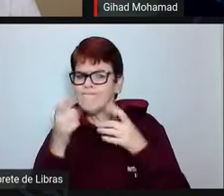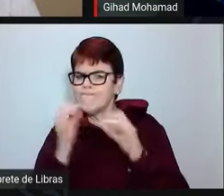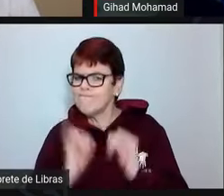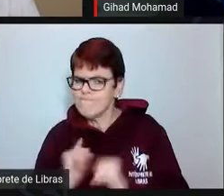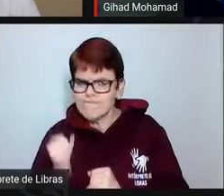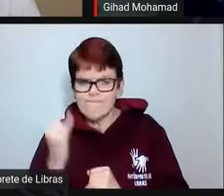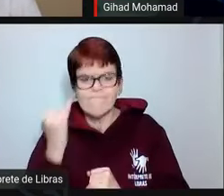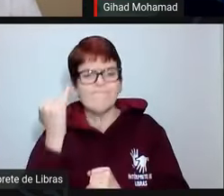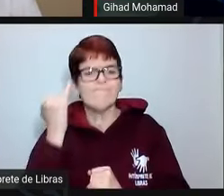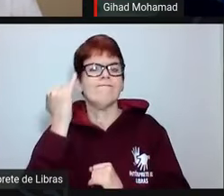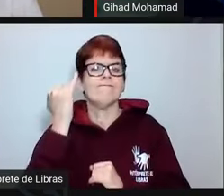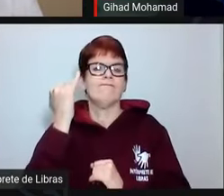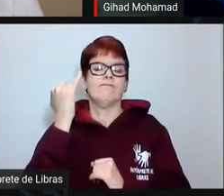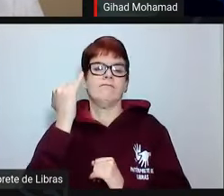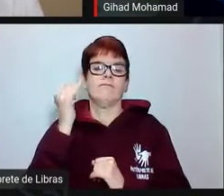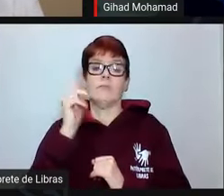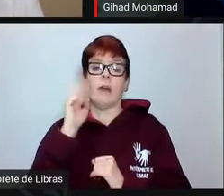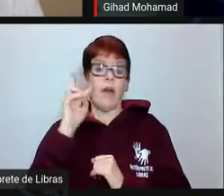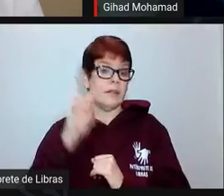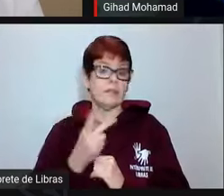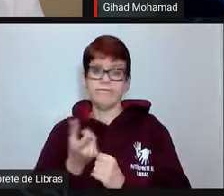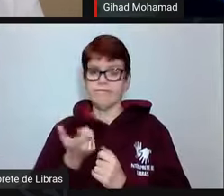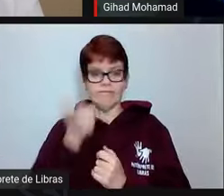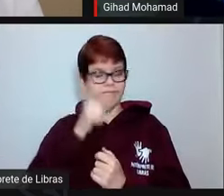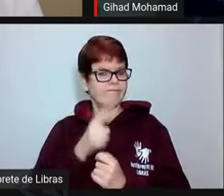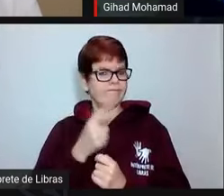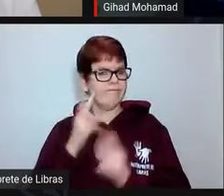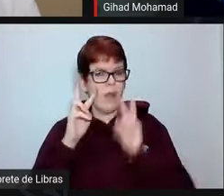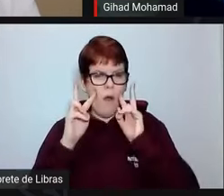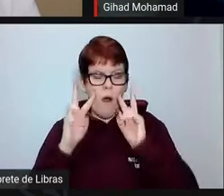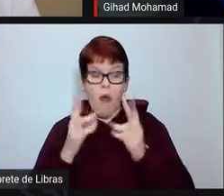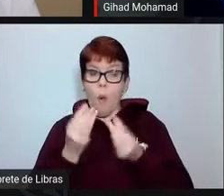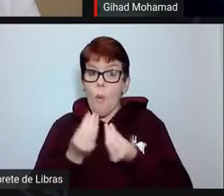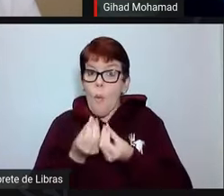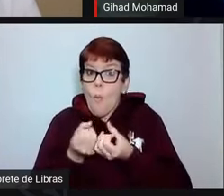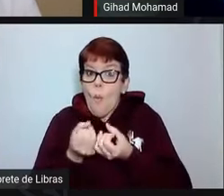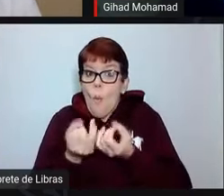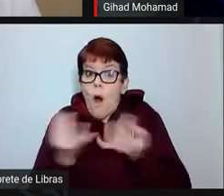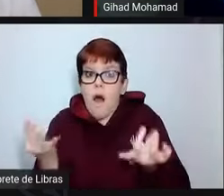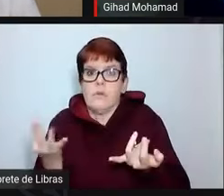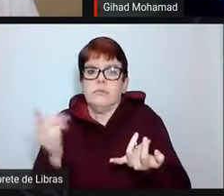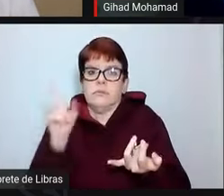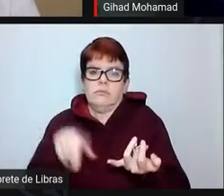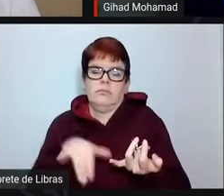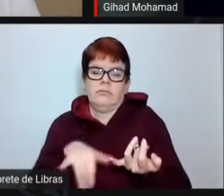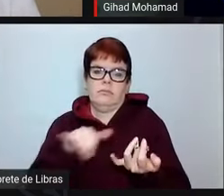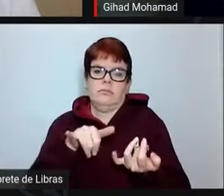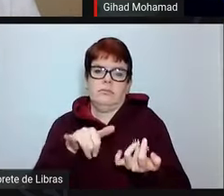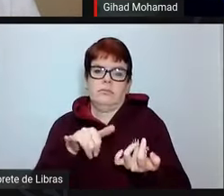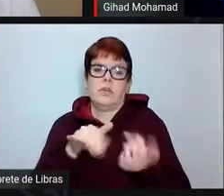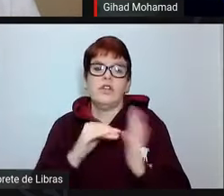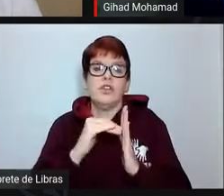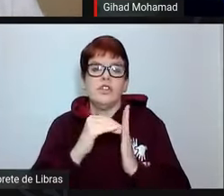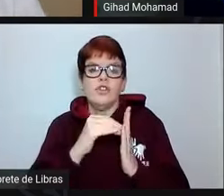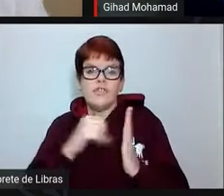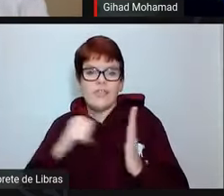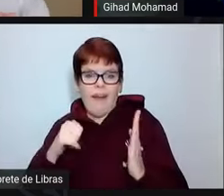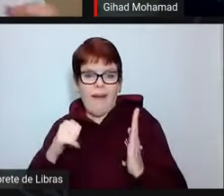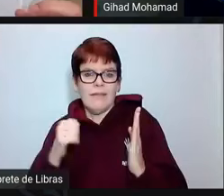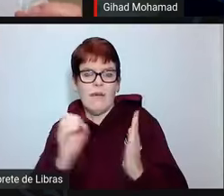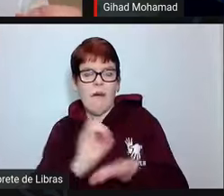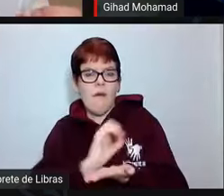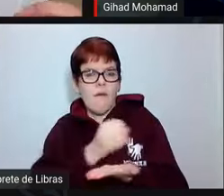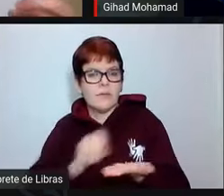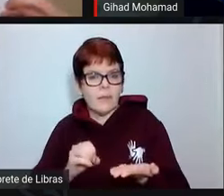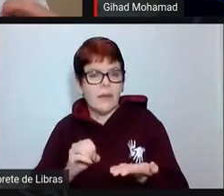não conseguimos talvez nem dimensionar a importância daquilo que nós fazemos no nosso dia a dia. E retirar o orçamento da universidade significa